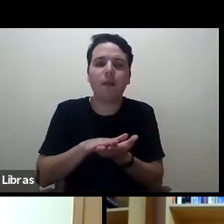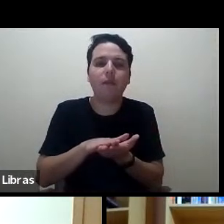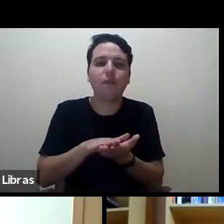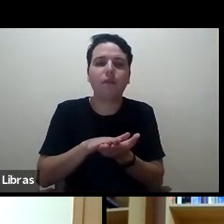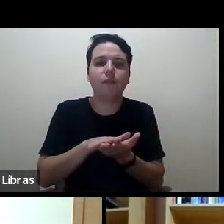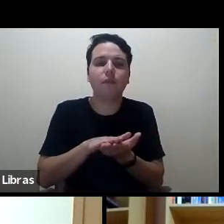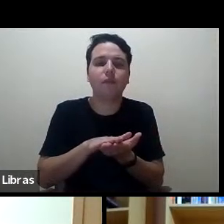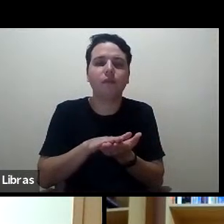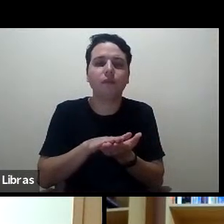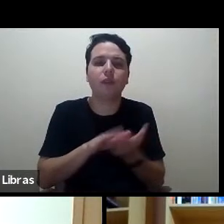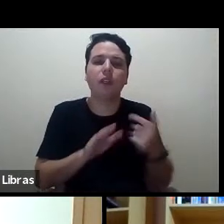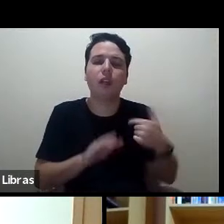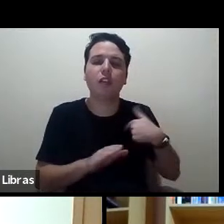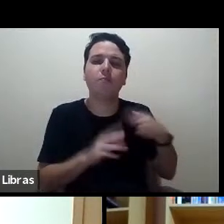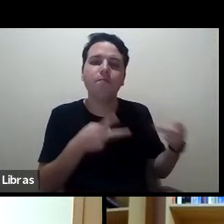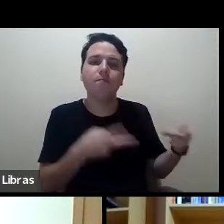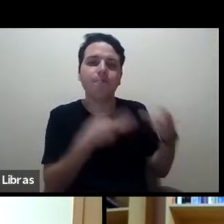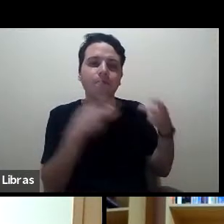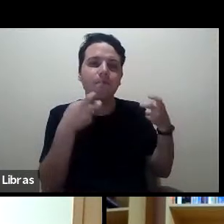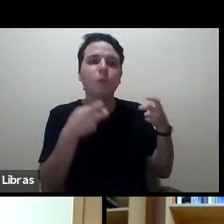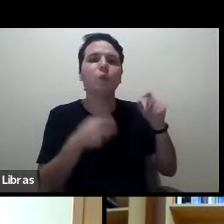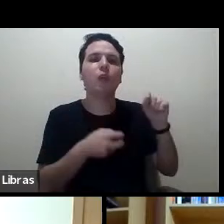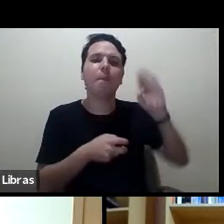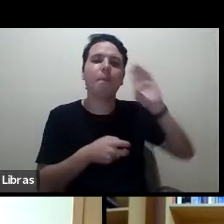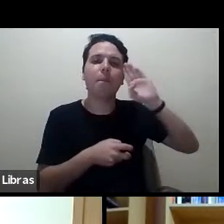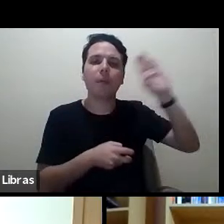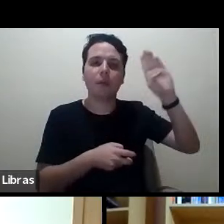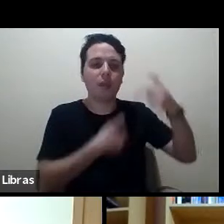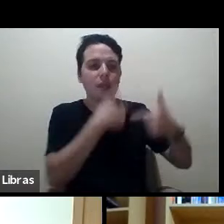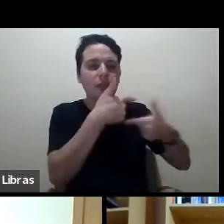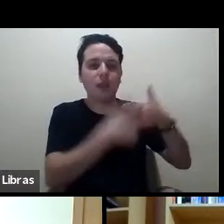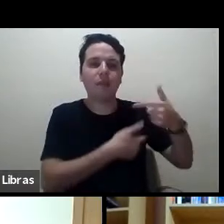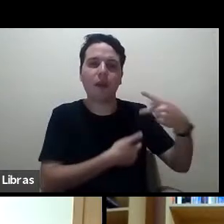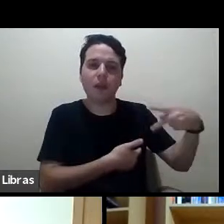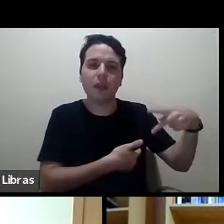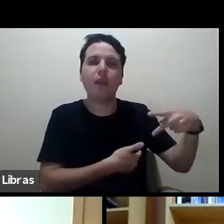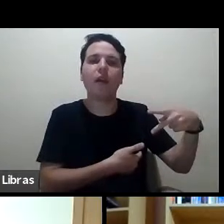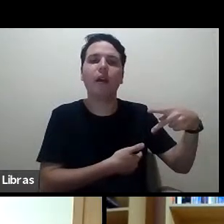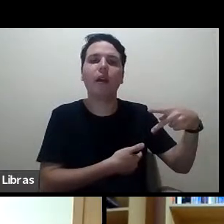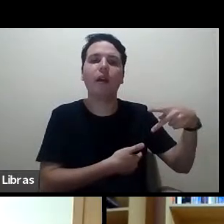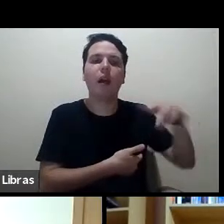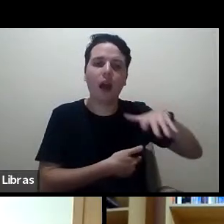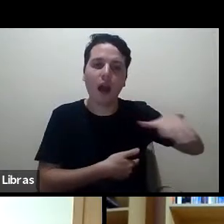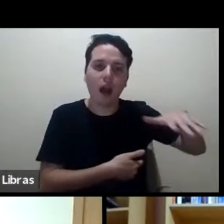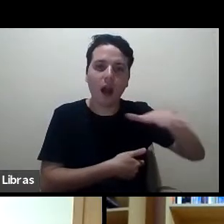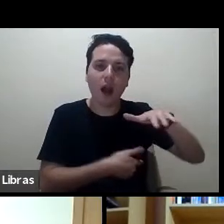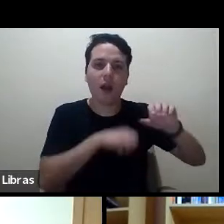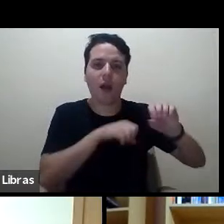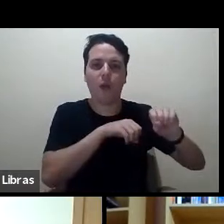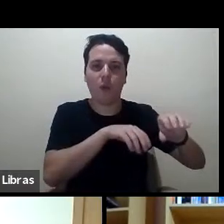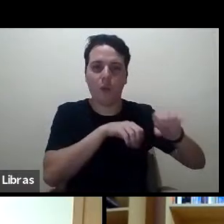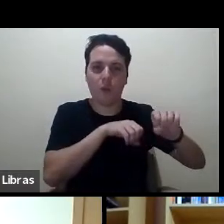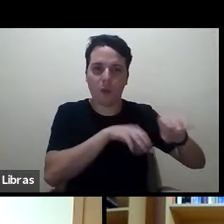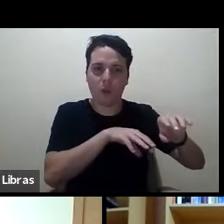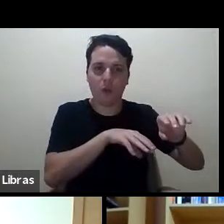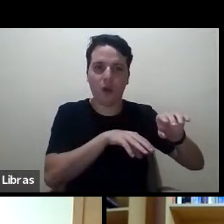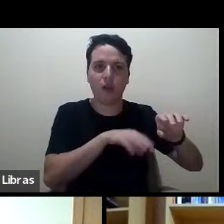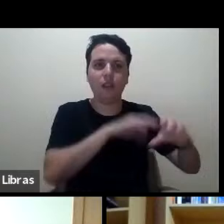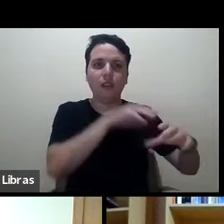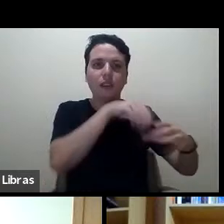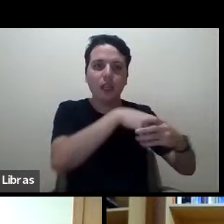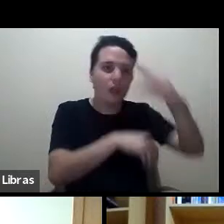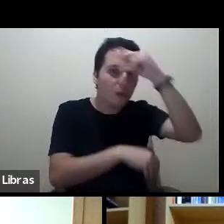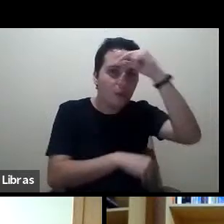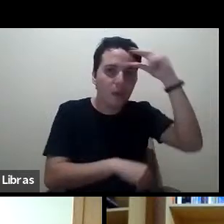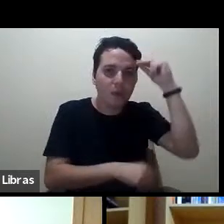reconheço sempre os seus trabalhos sobre a educação na rede municipal de